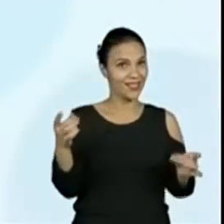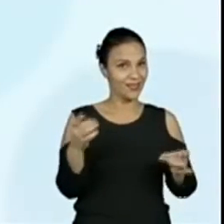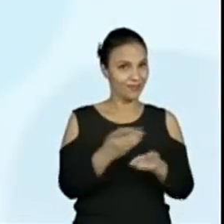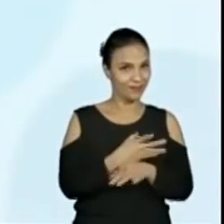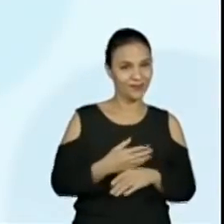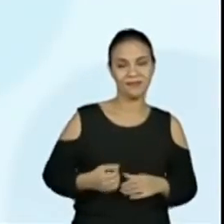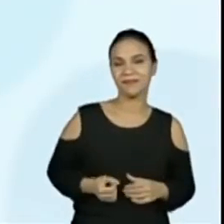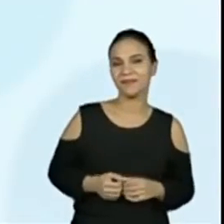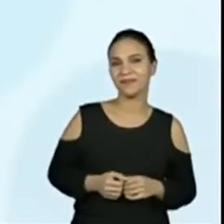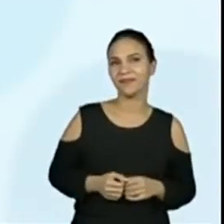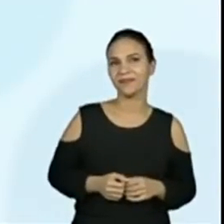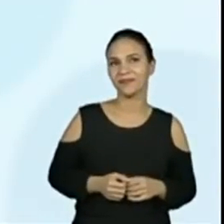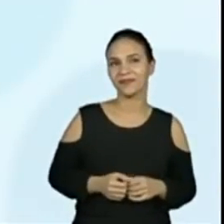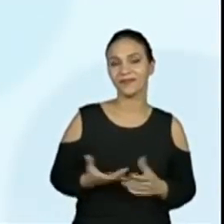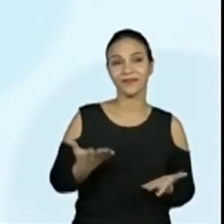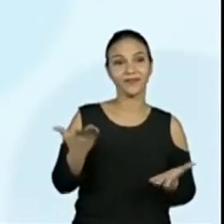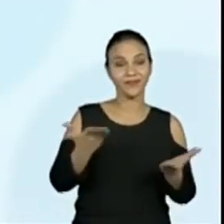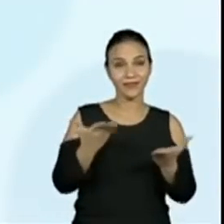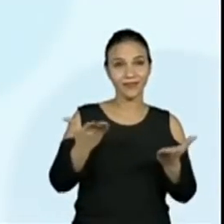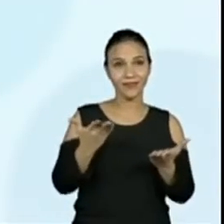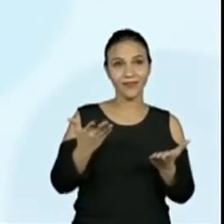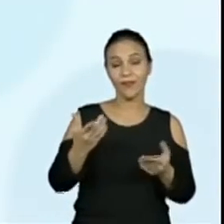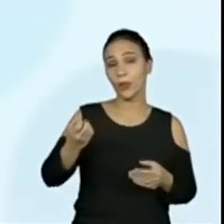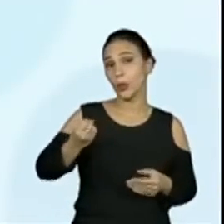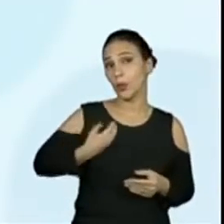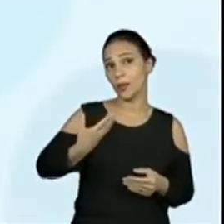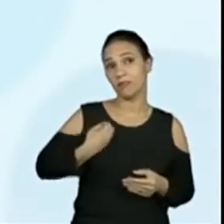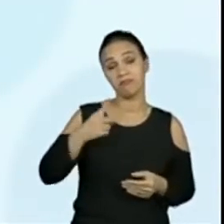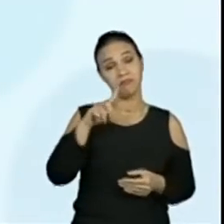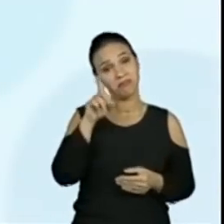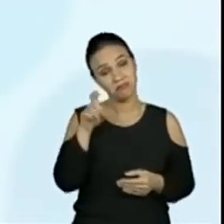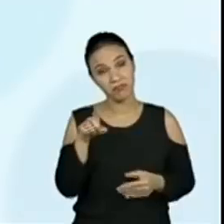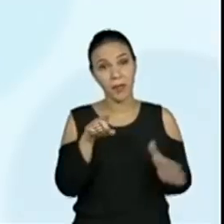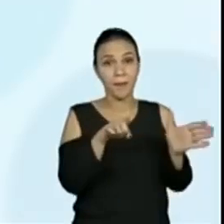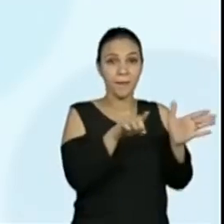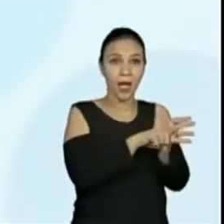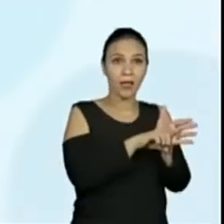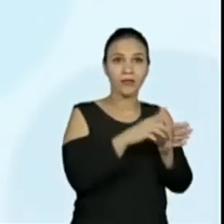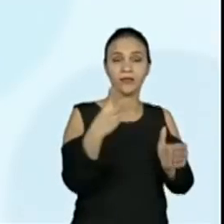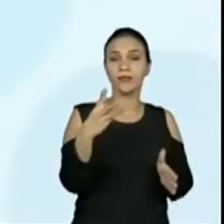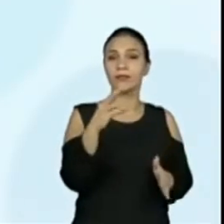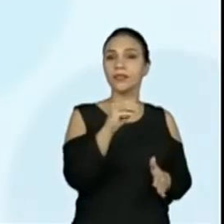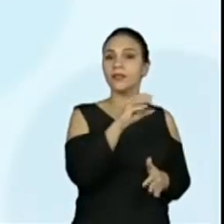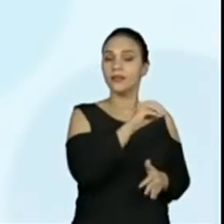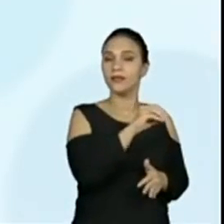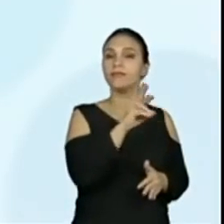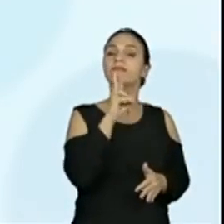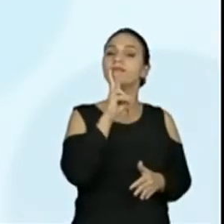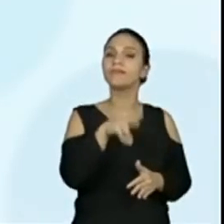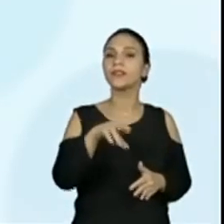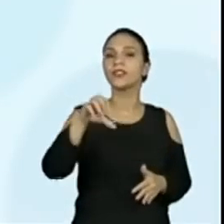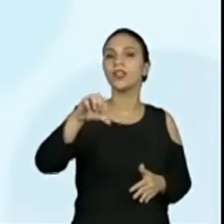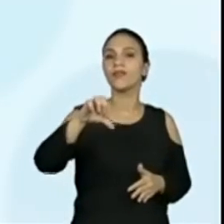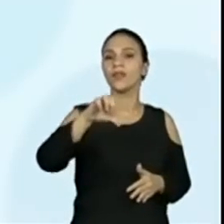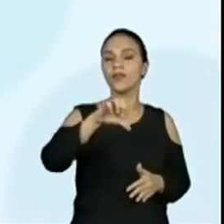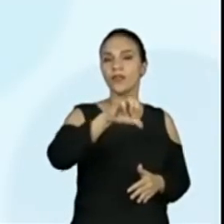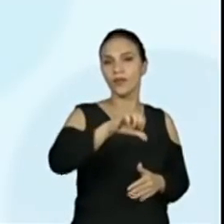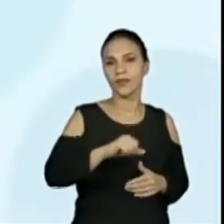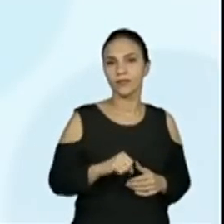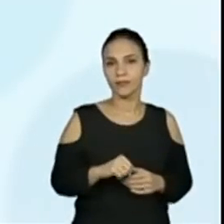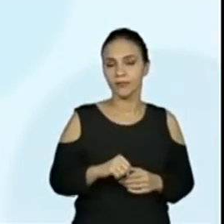completinho, hein? Agora, um número menos 300 vai dar 999.